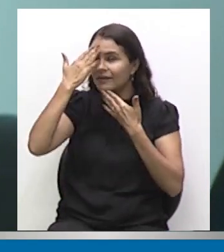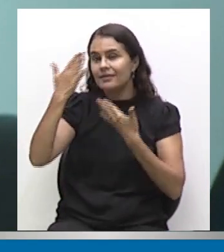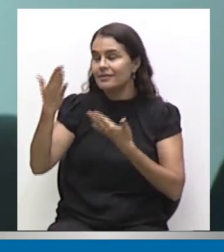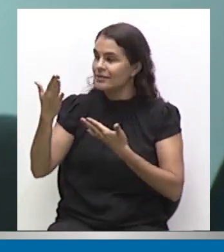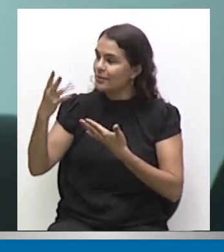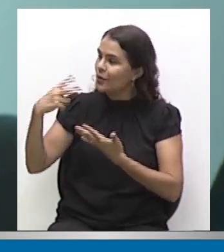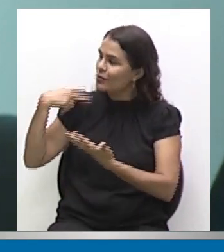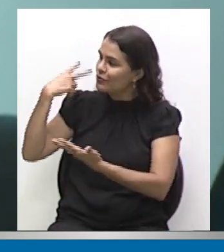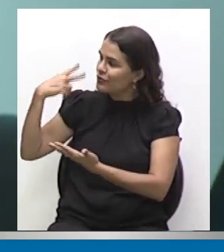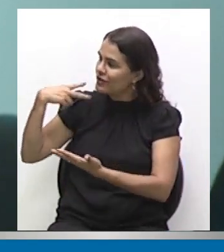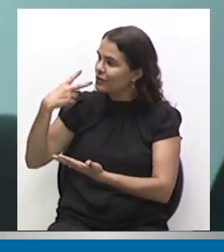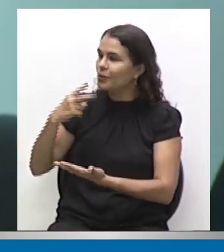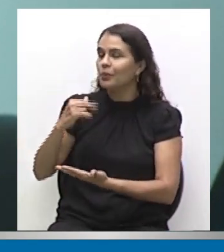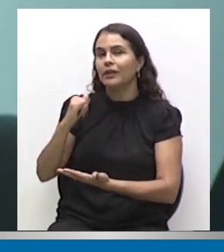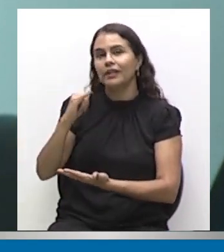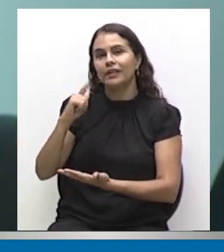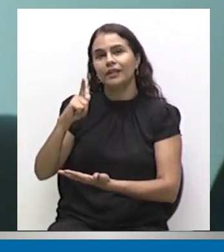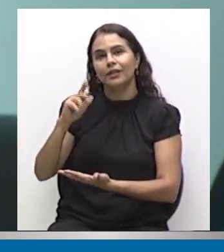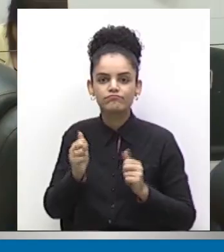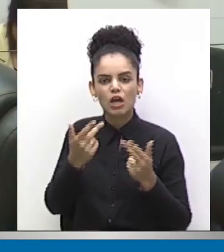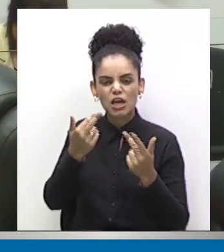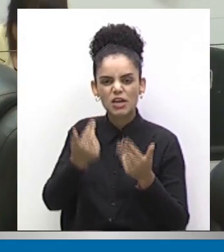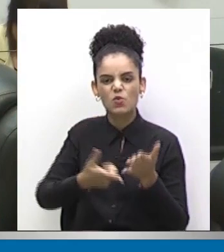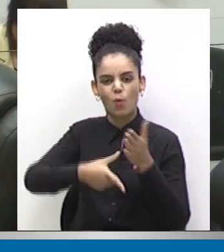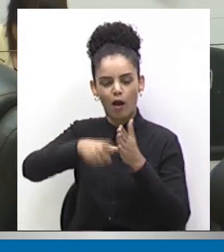a toda a Câmara pela homenagem.